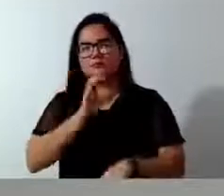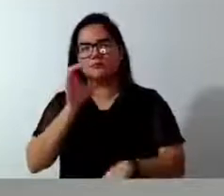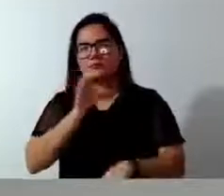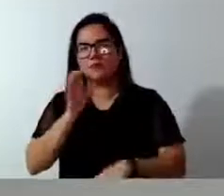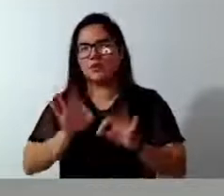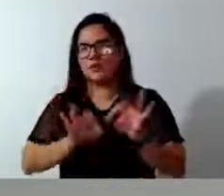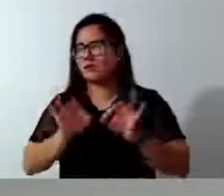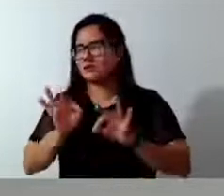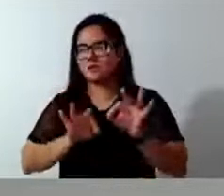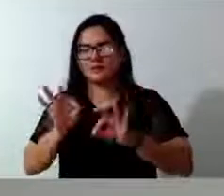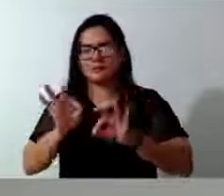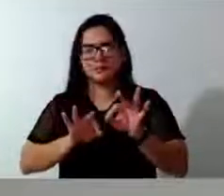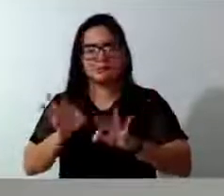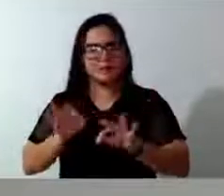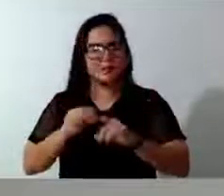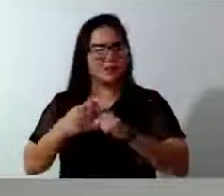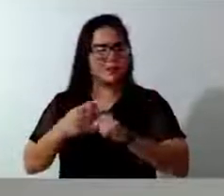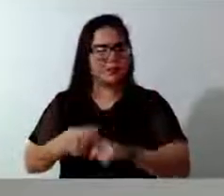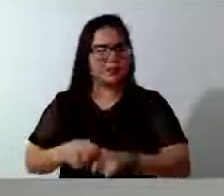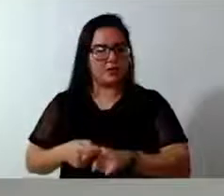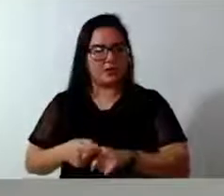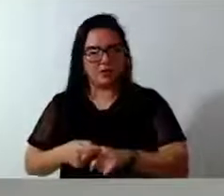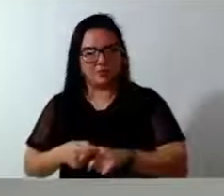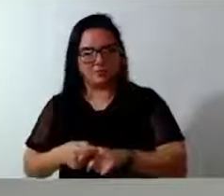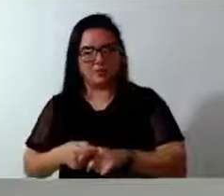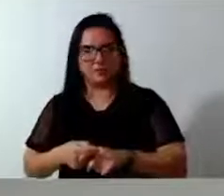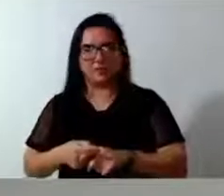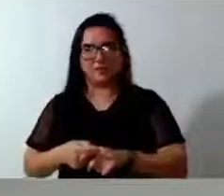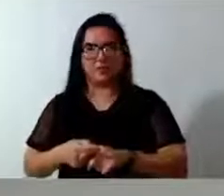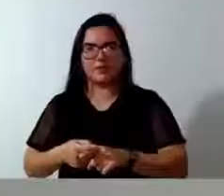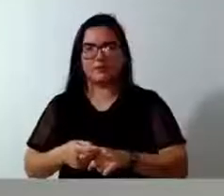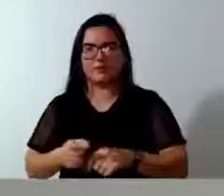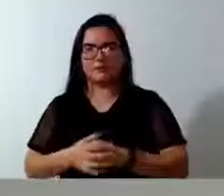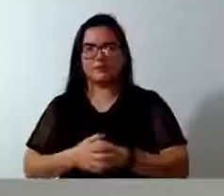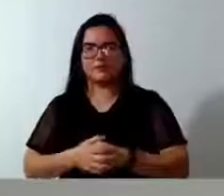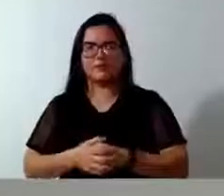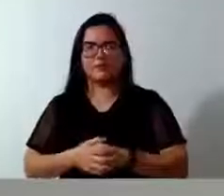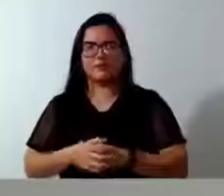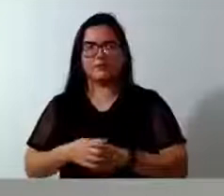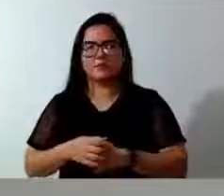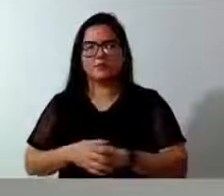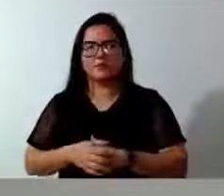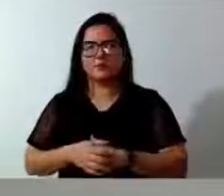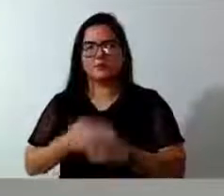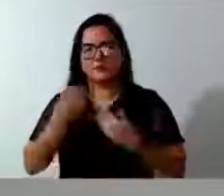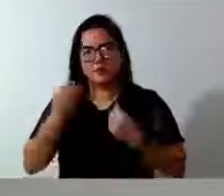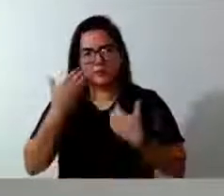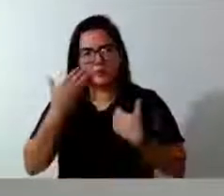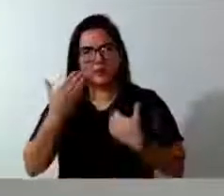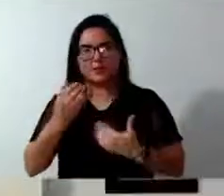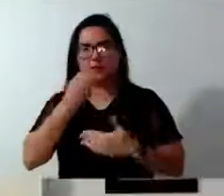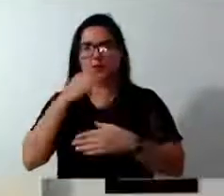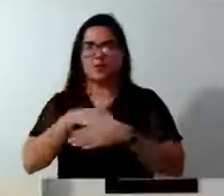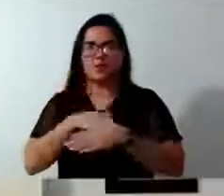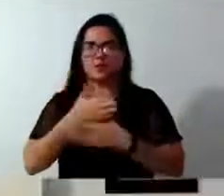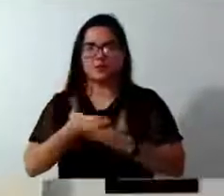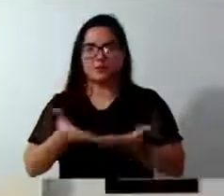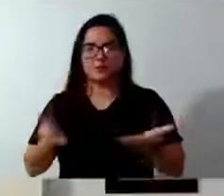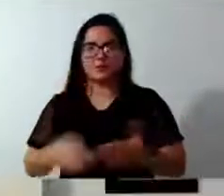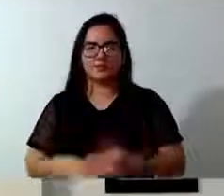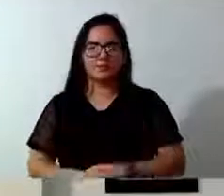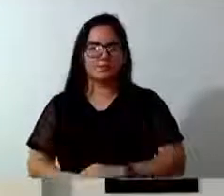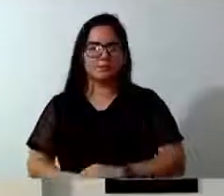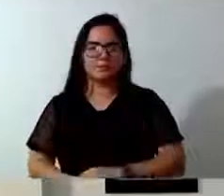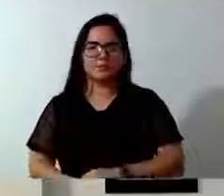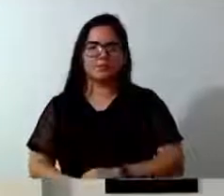o PL das Batalhas, para que a gente traga para essa casa. Eu tenho certeza de que todos os vereadores aqui vão apanhar o projeto. Muito obrigado e uma boa noite a todos. Obrigado, vereador.